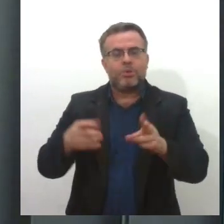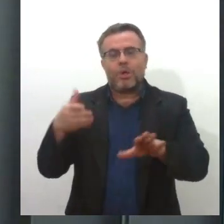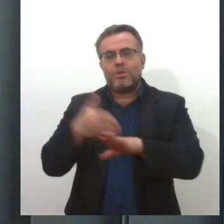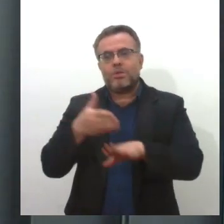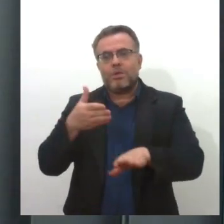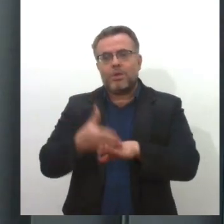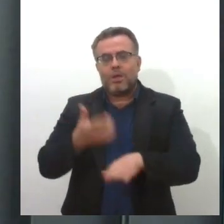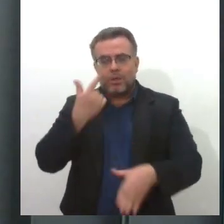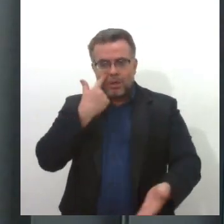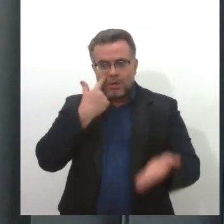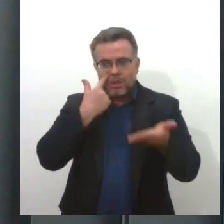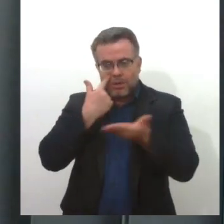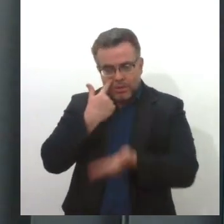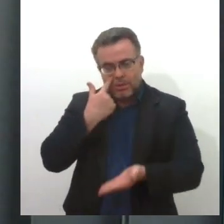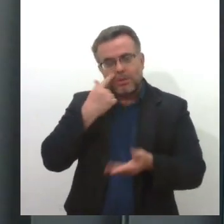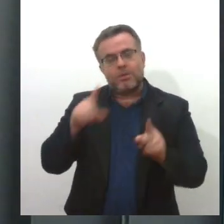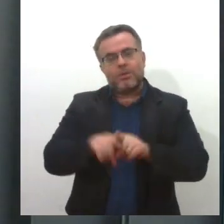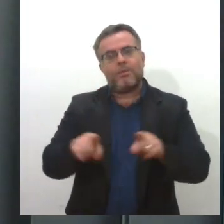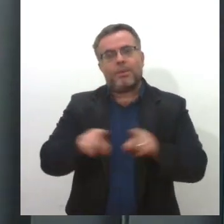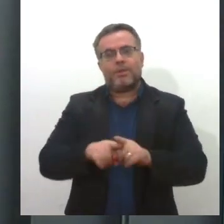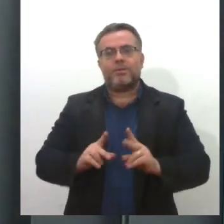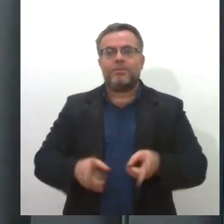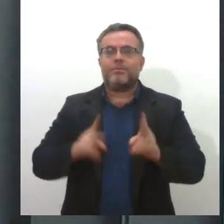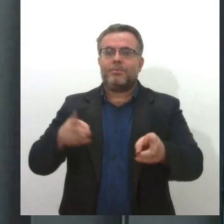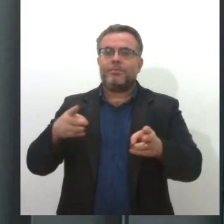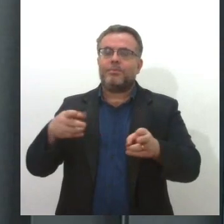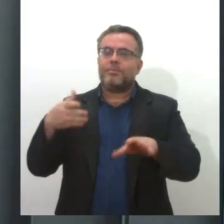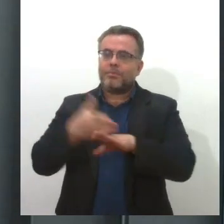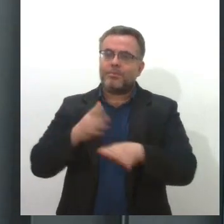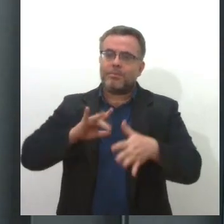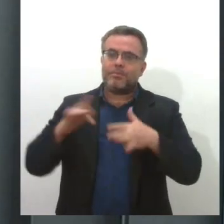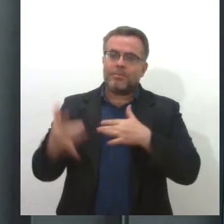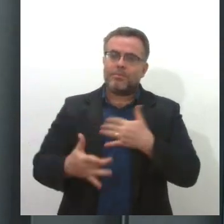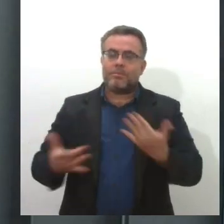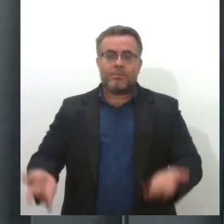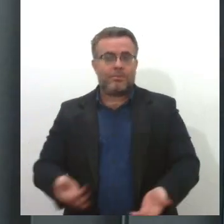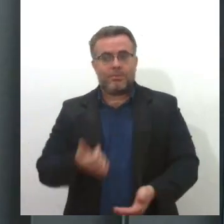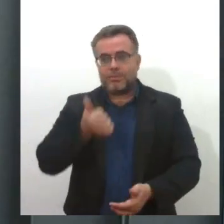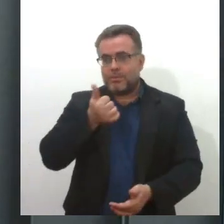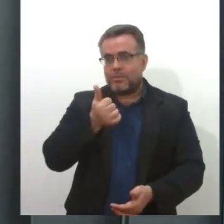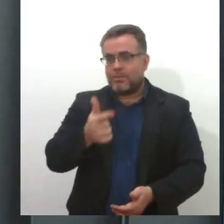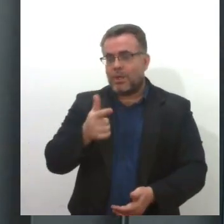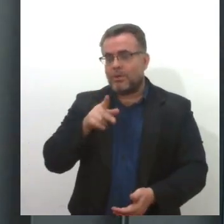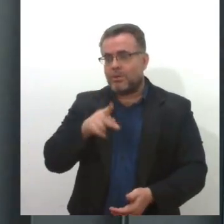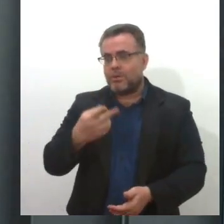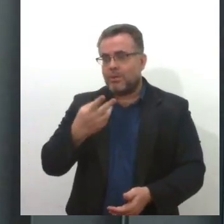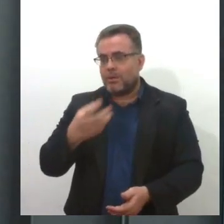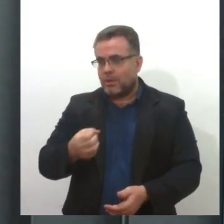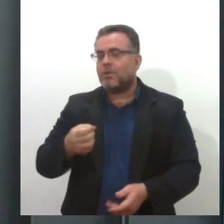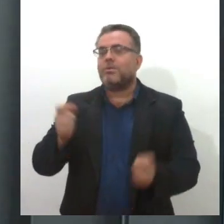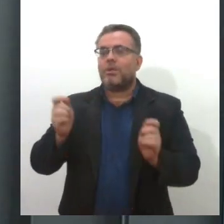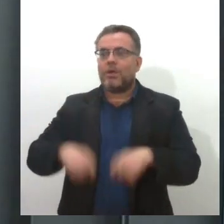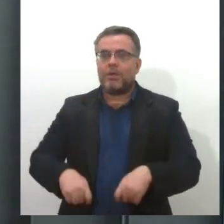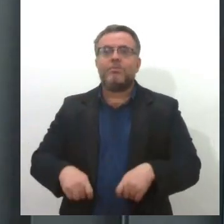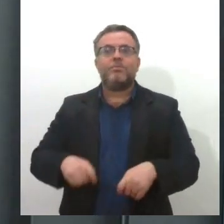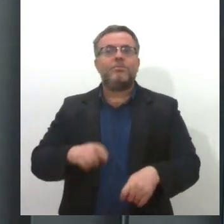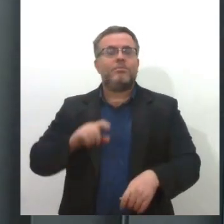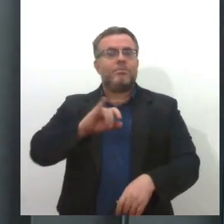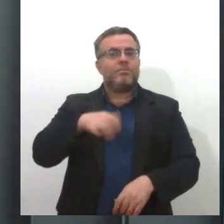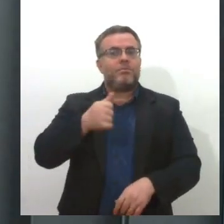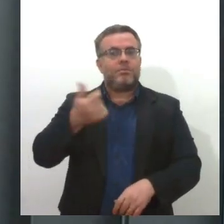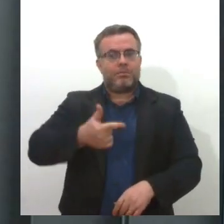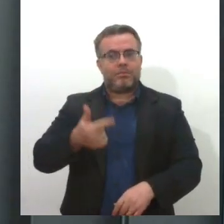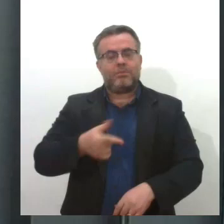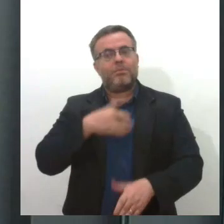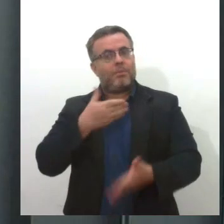programação e também as nossas redes sociais. Daqui a pouco, no meio-dia e meia, tem o Jornal da Alese, segunda edição, com o Thiago Aragão. Você não pode perder.